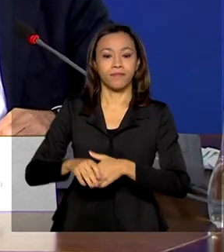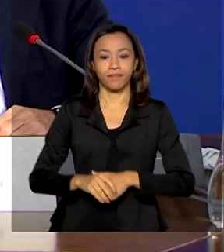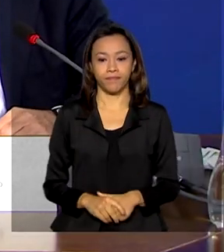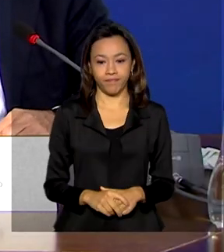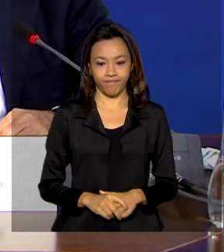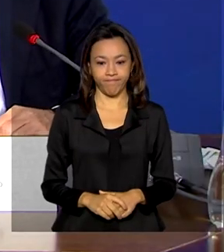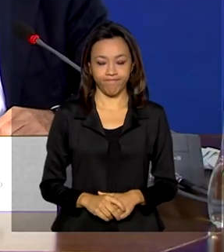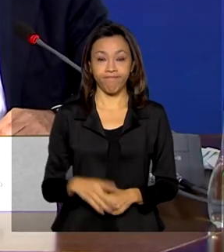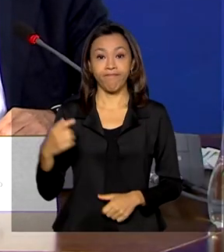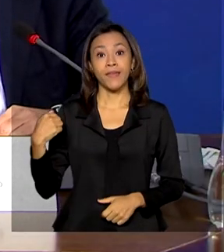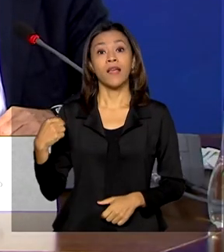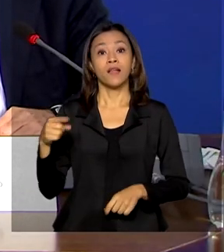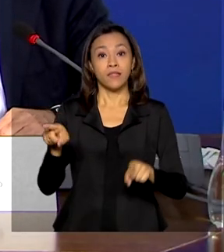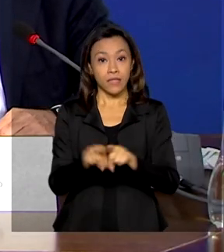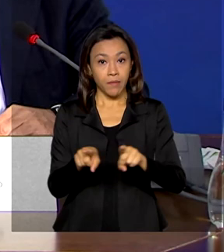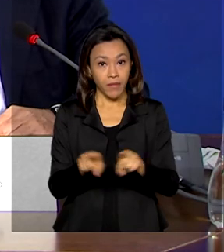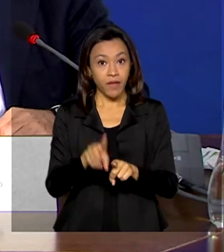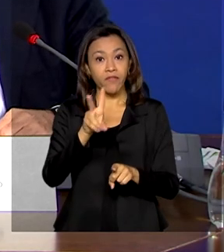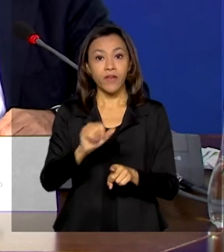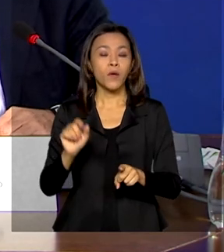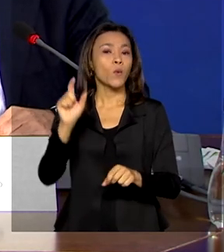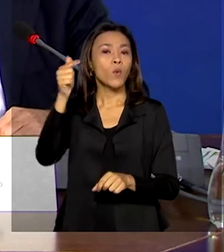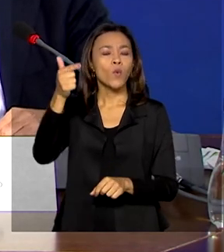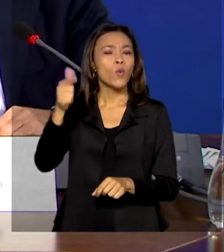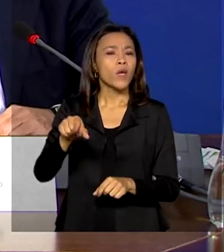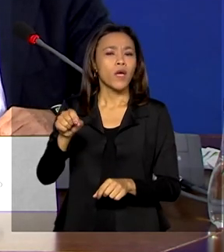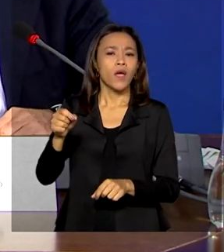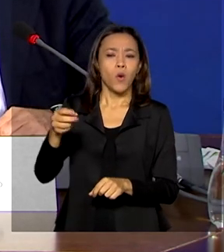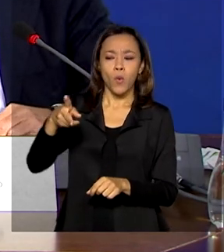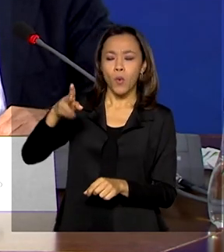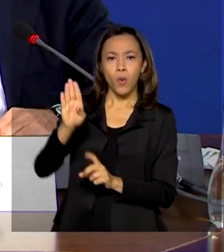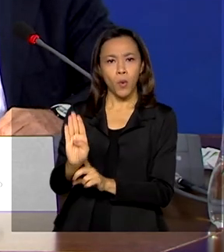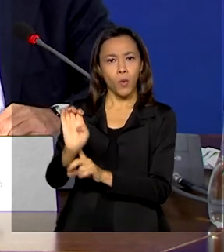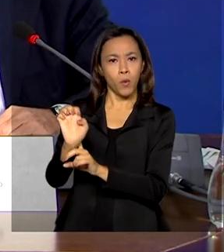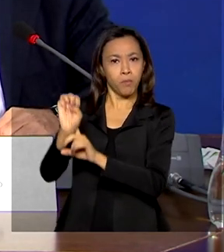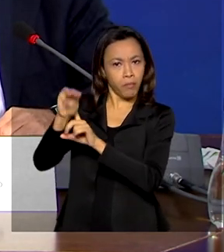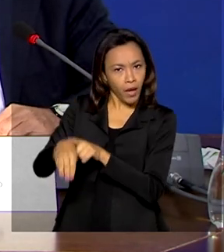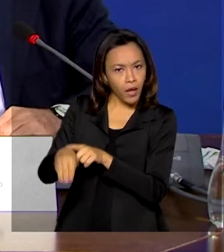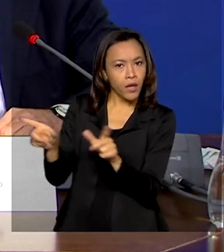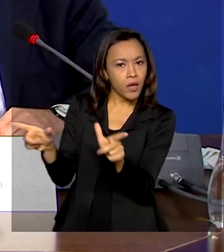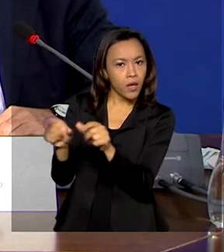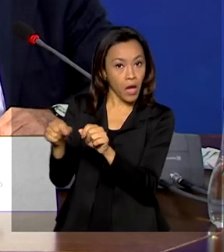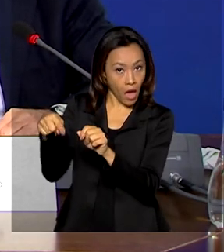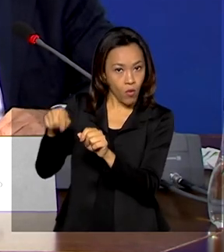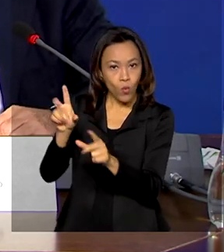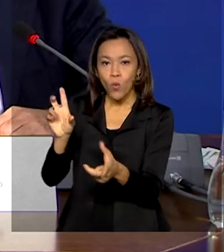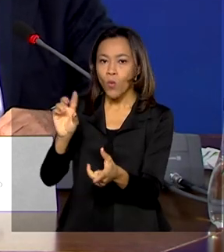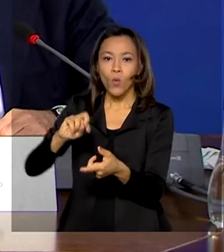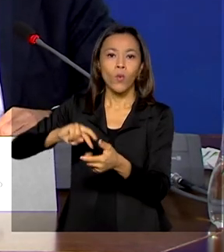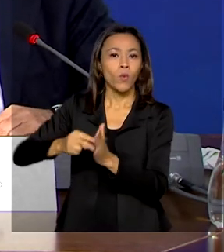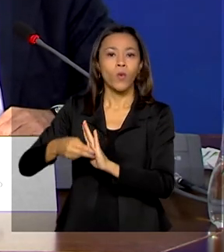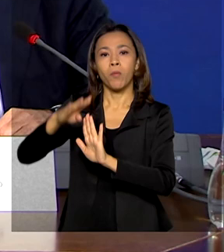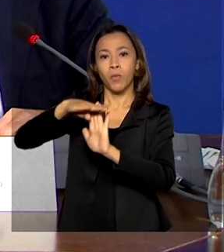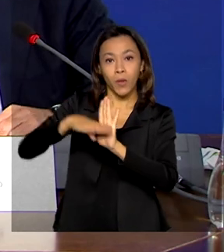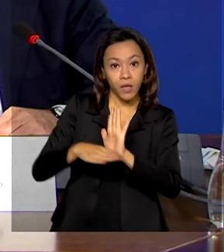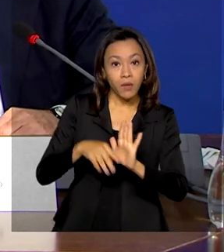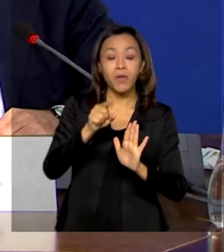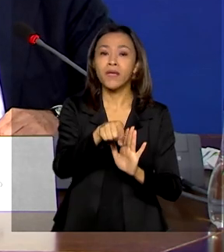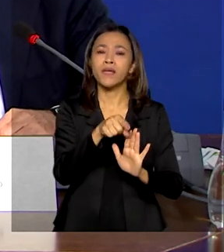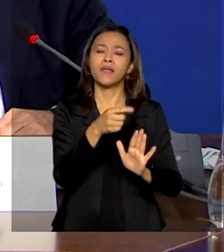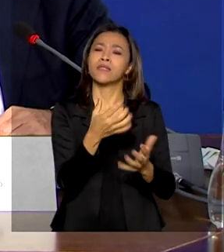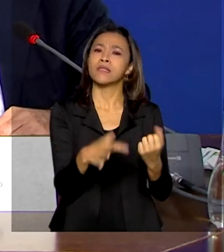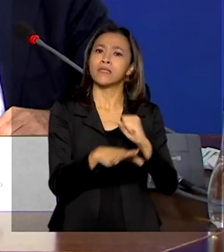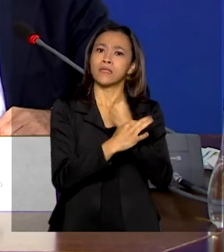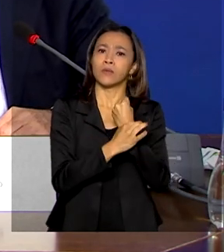Vem também aí a renovação do bem, que foi o programa que segurou 11 milhões de empregos com 20 milhões de contratos.